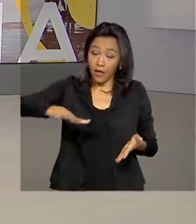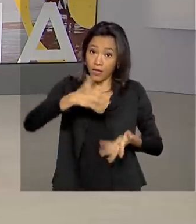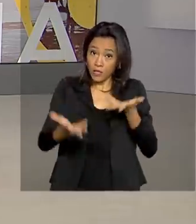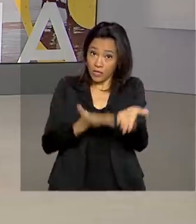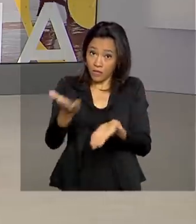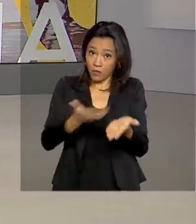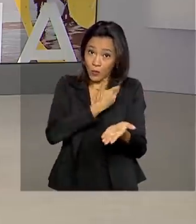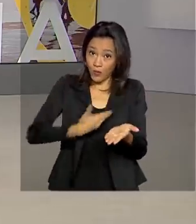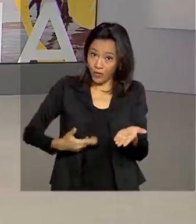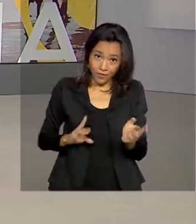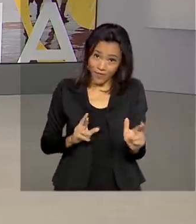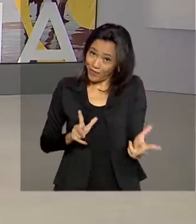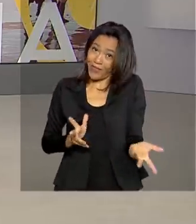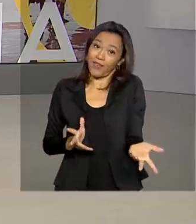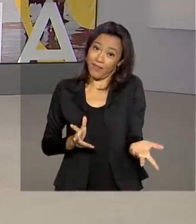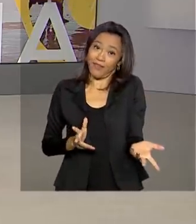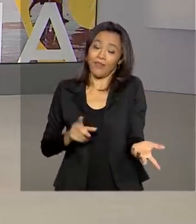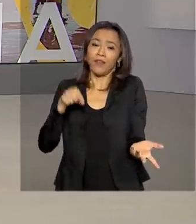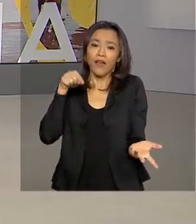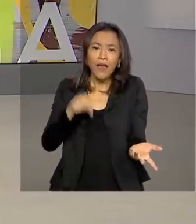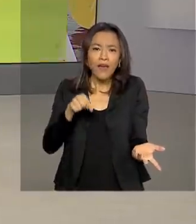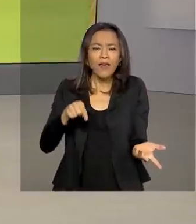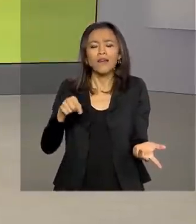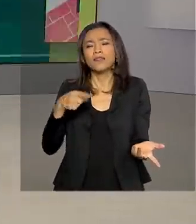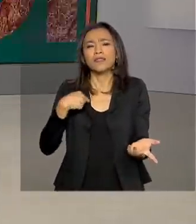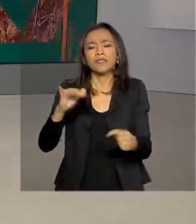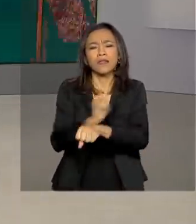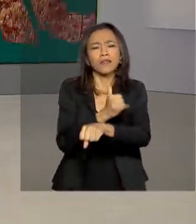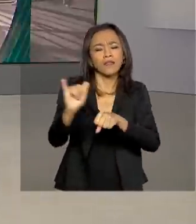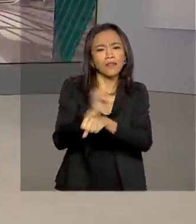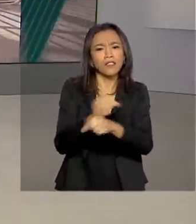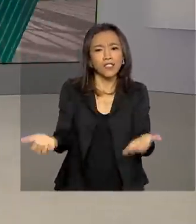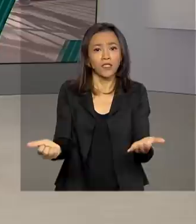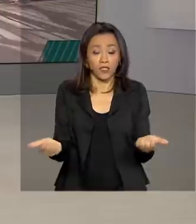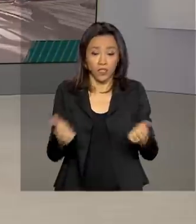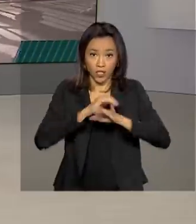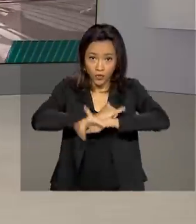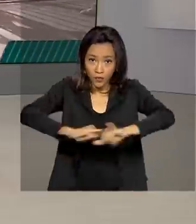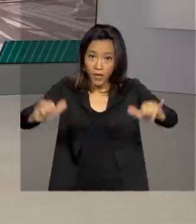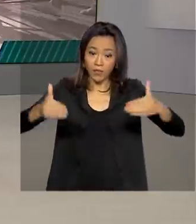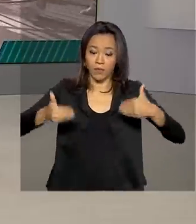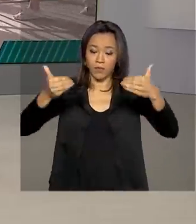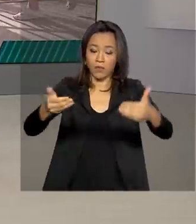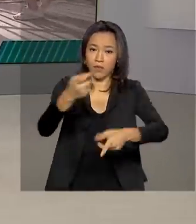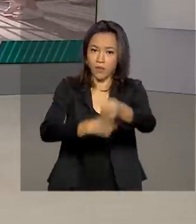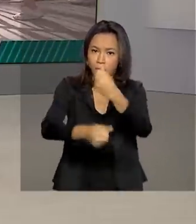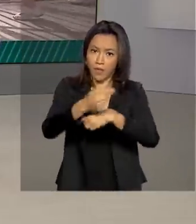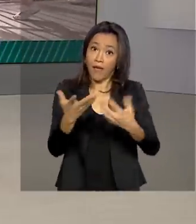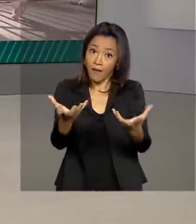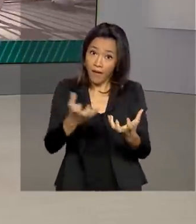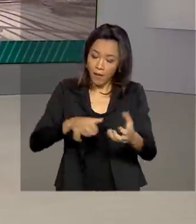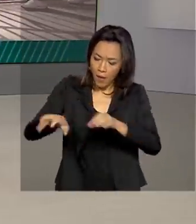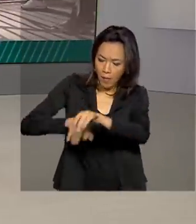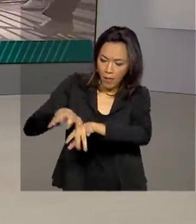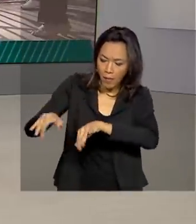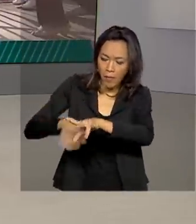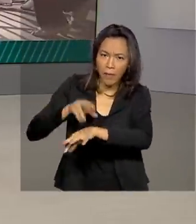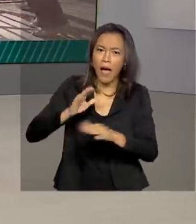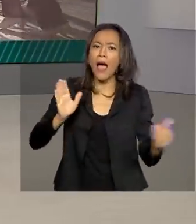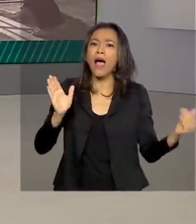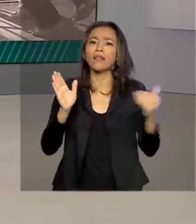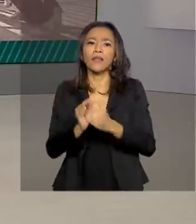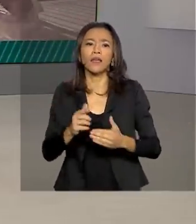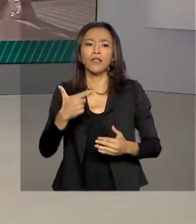A estratégia de governo digital lançada pelo Ministério da Economia quer digitalizar até o final de 2022